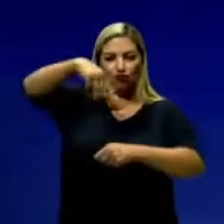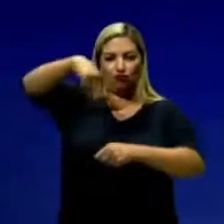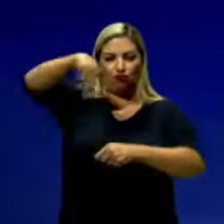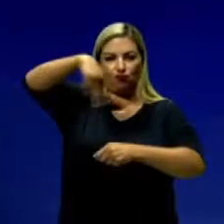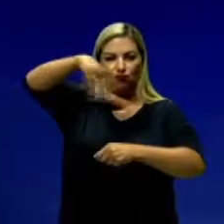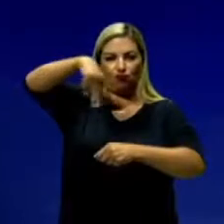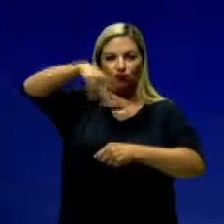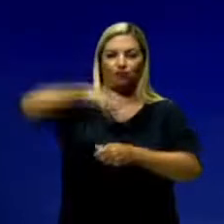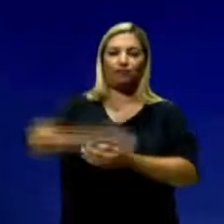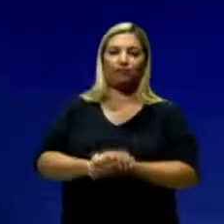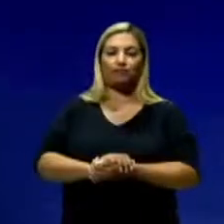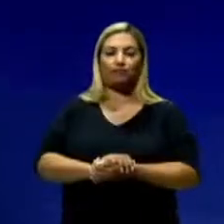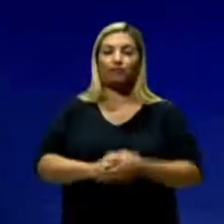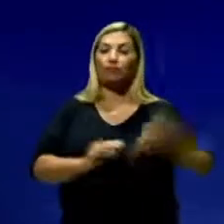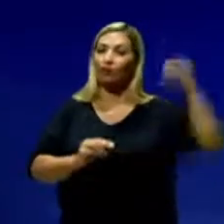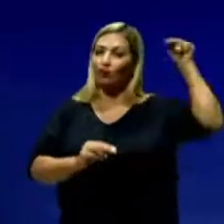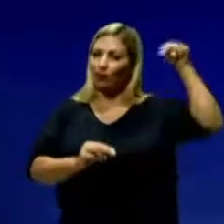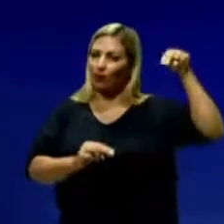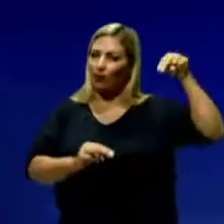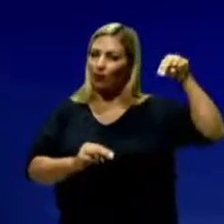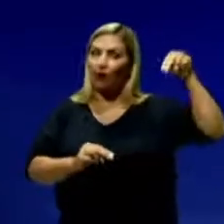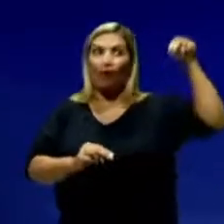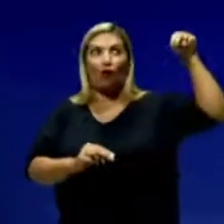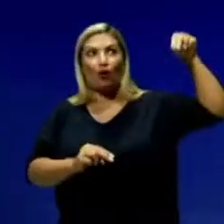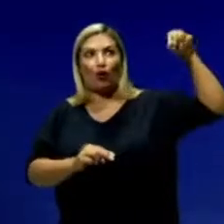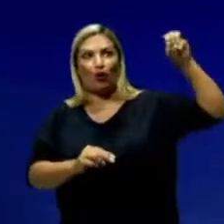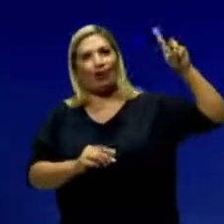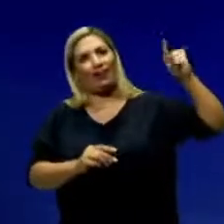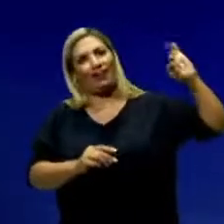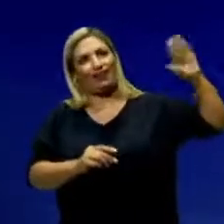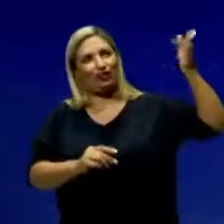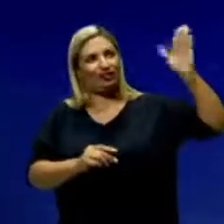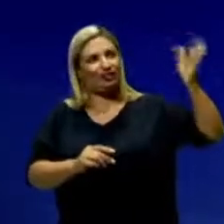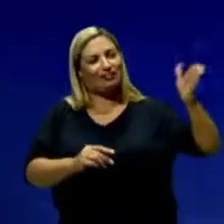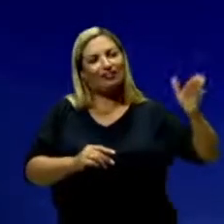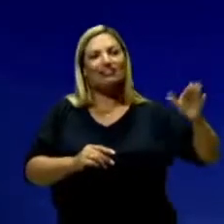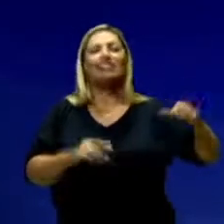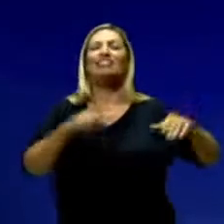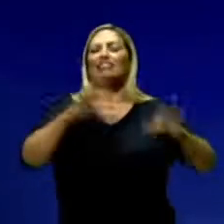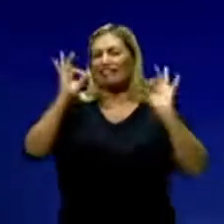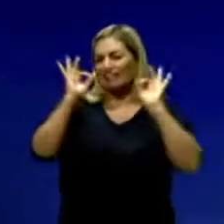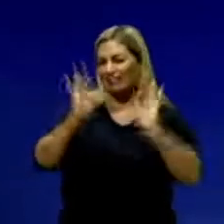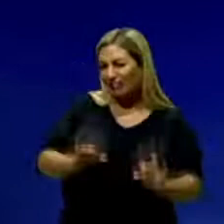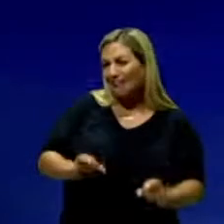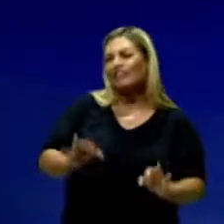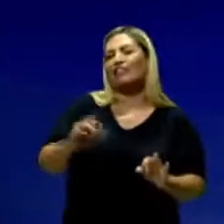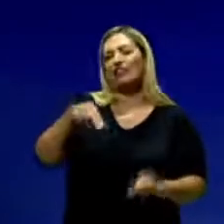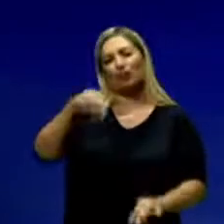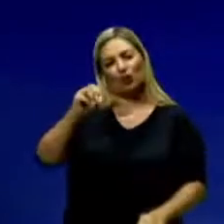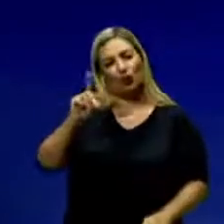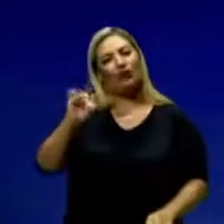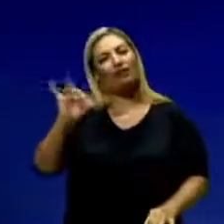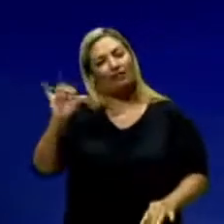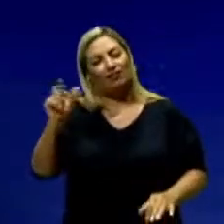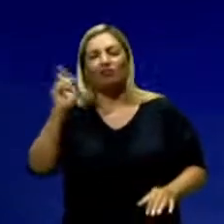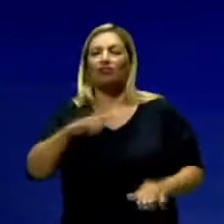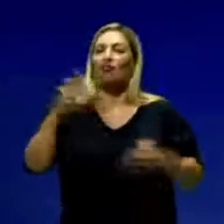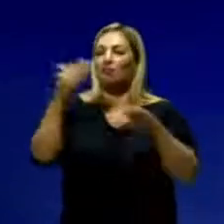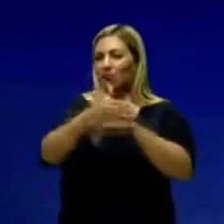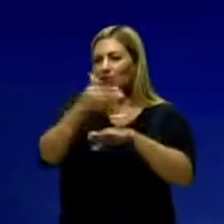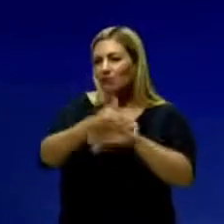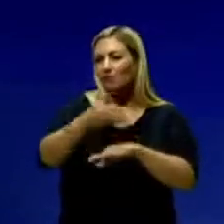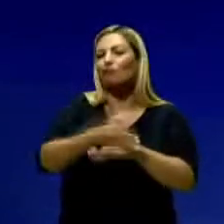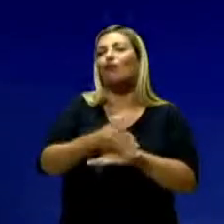Da região nordeste. Ah, o nordeste. O nordeste, eu tenho certeza que todo mundo já participou em algum